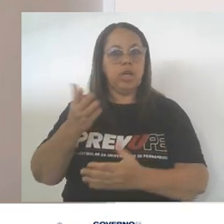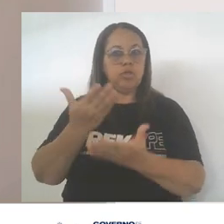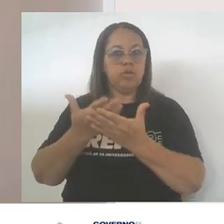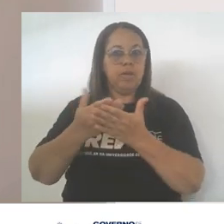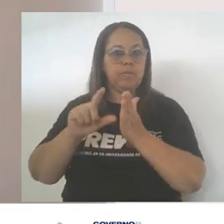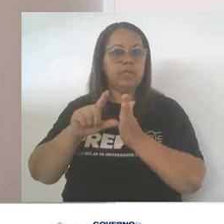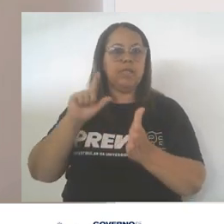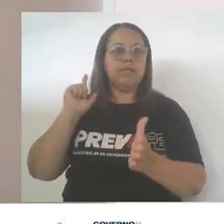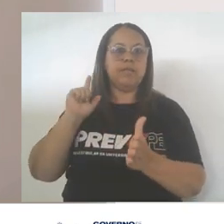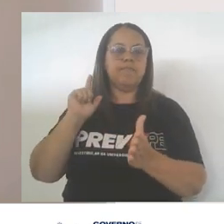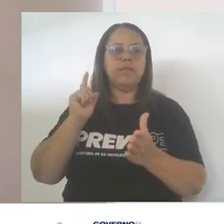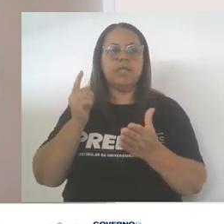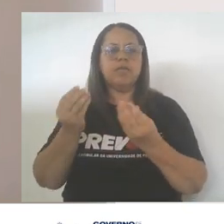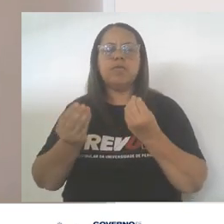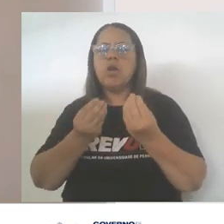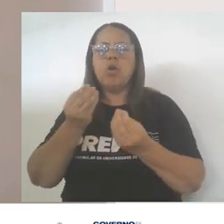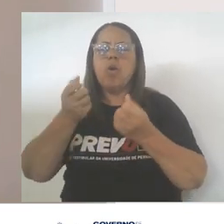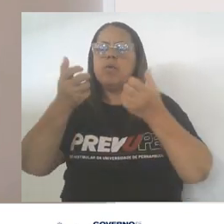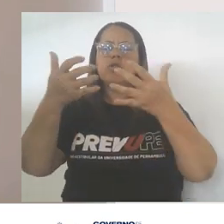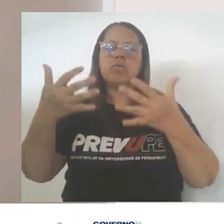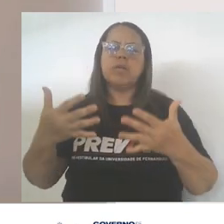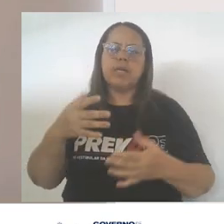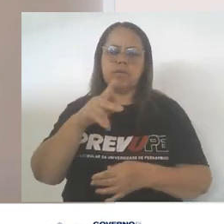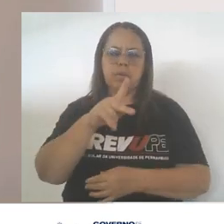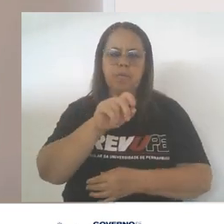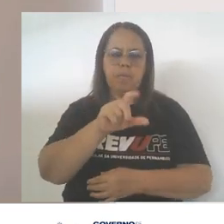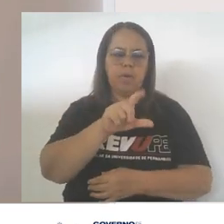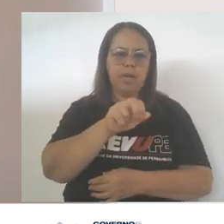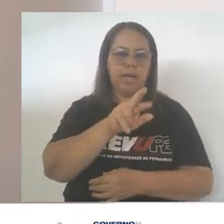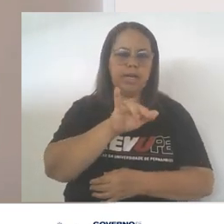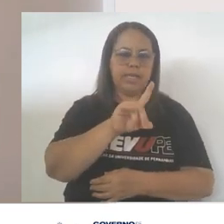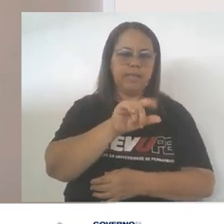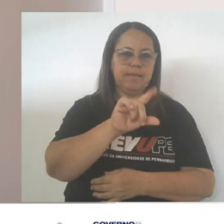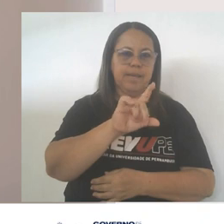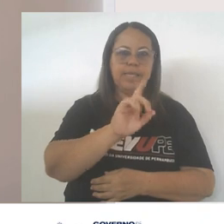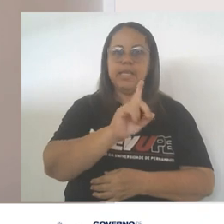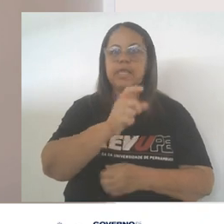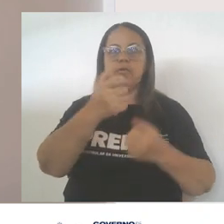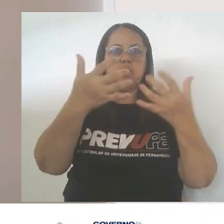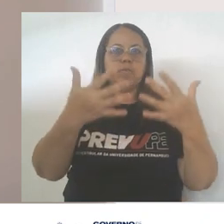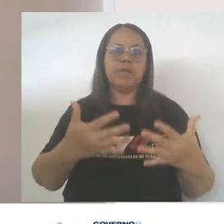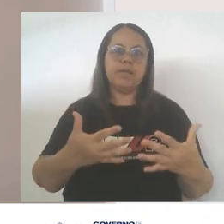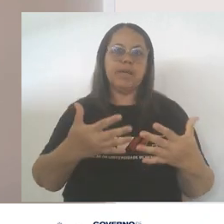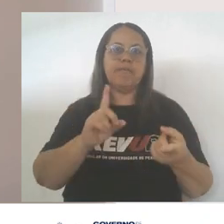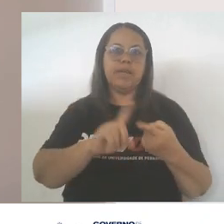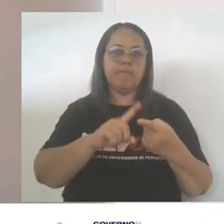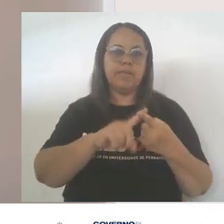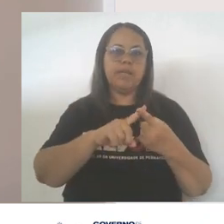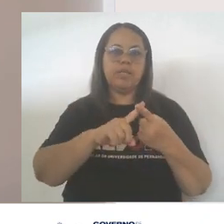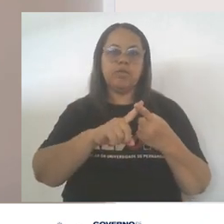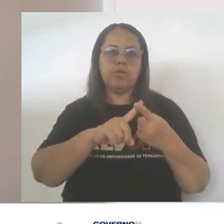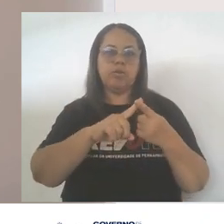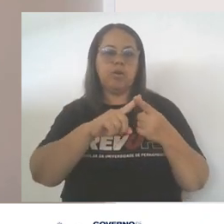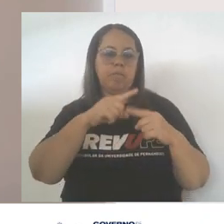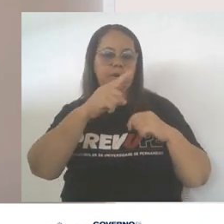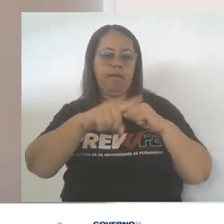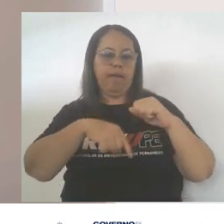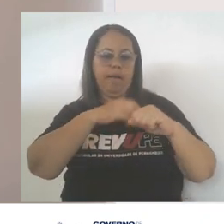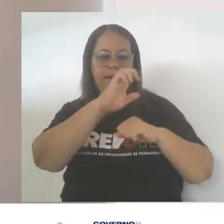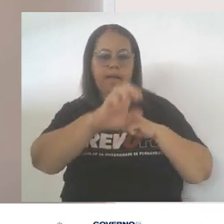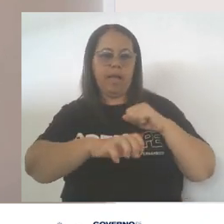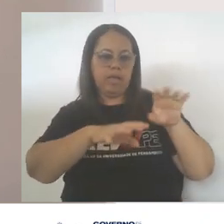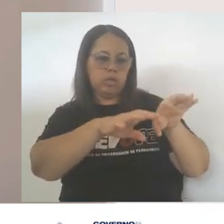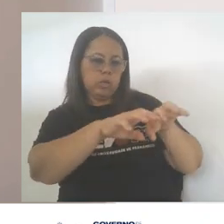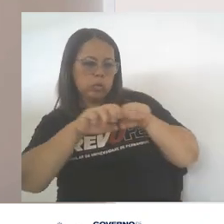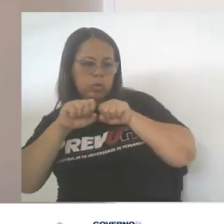Dessa forma, não tem como falar sobre polaridade sem também falar sobre eletronegatividade. Então,